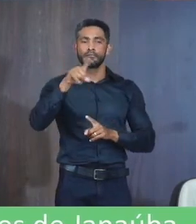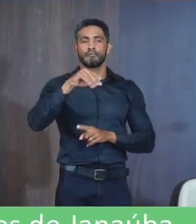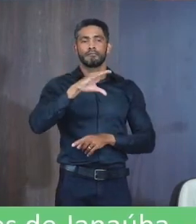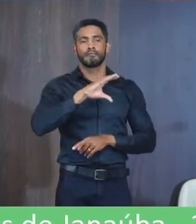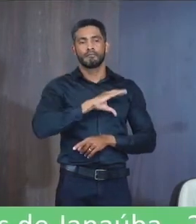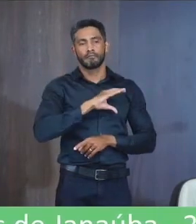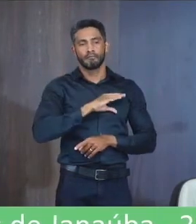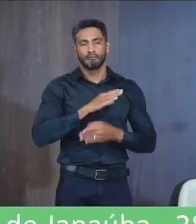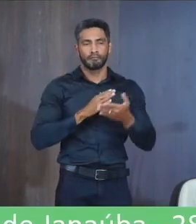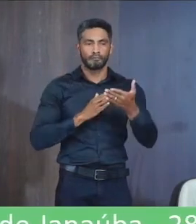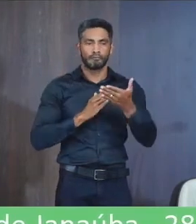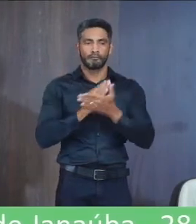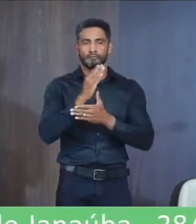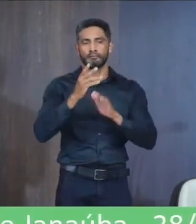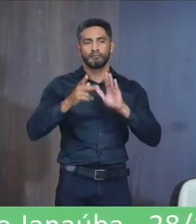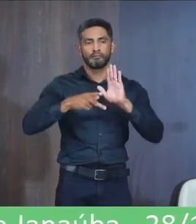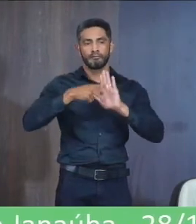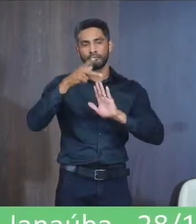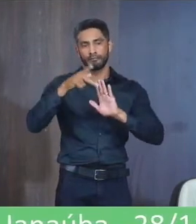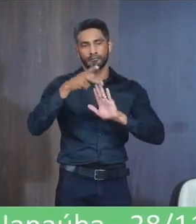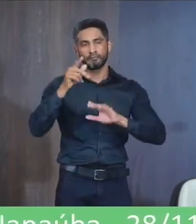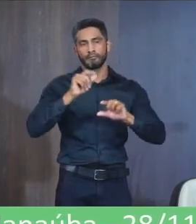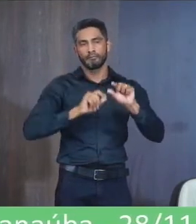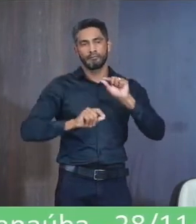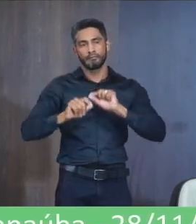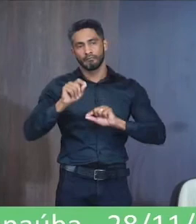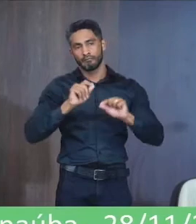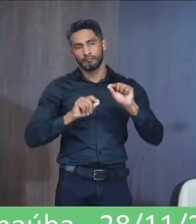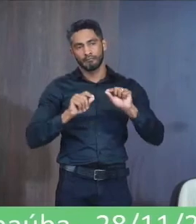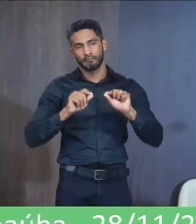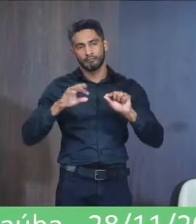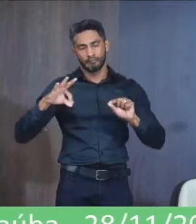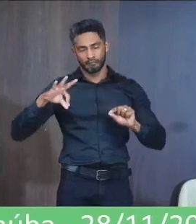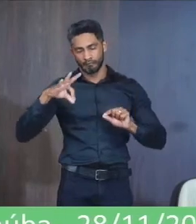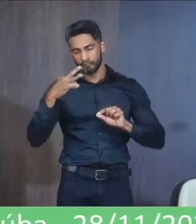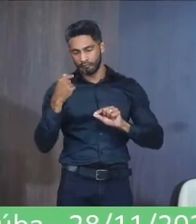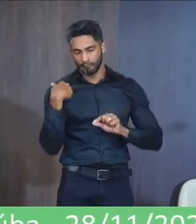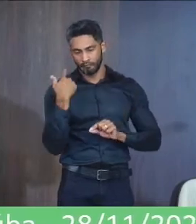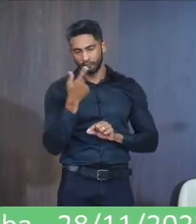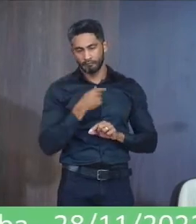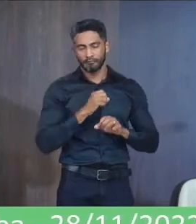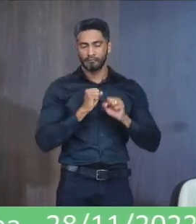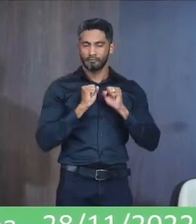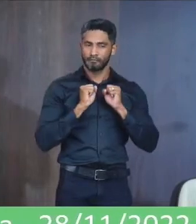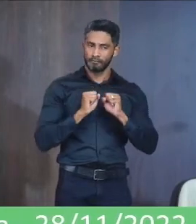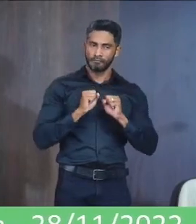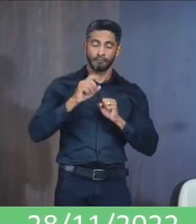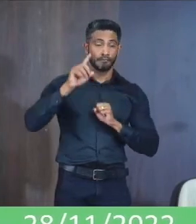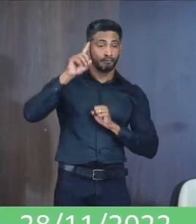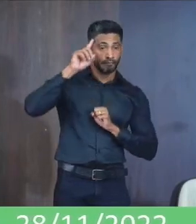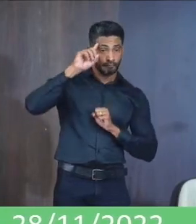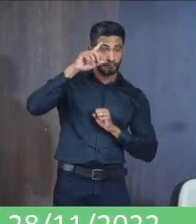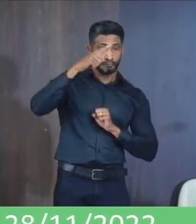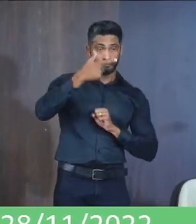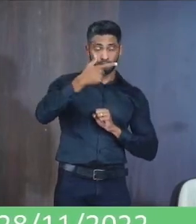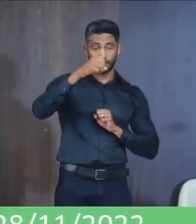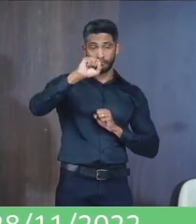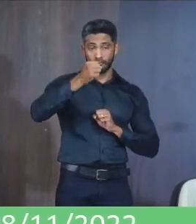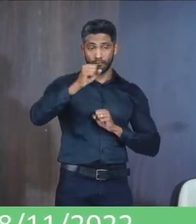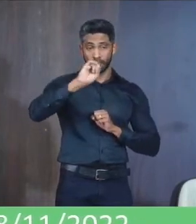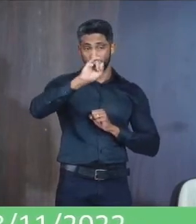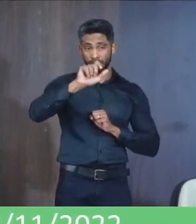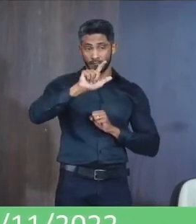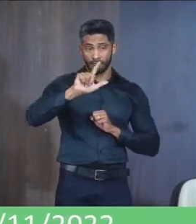colegas A aprovação Desse projeto Para que Todos nós Podemos No dia 28 de julho